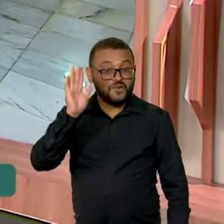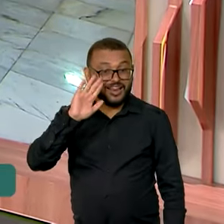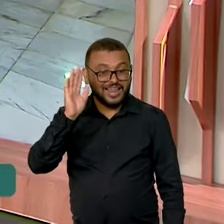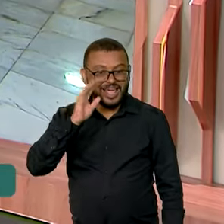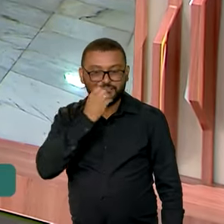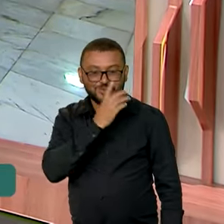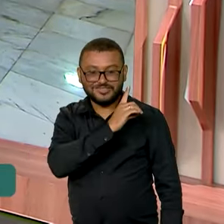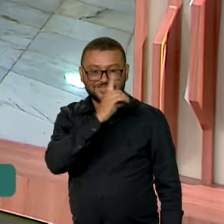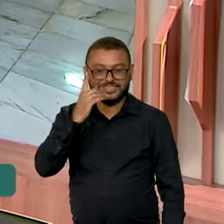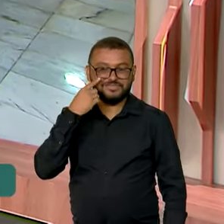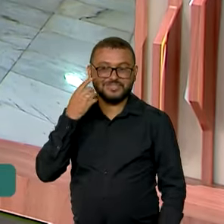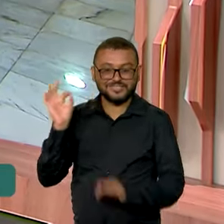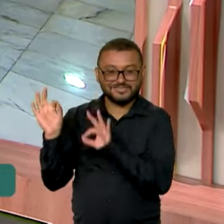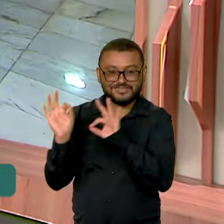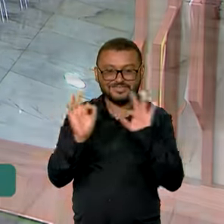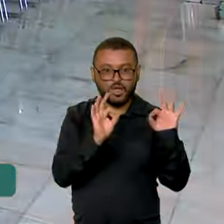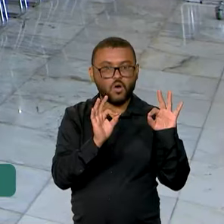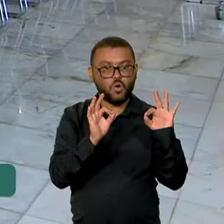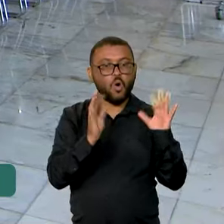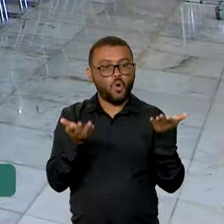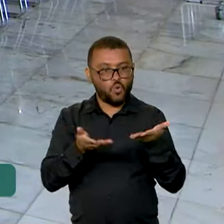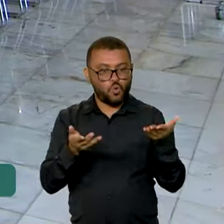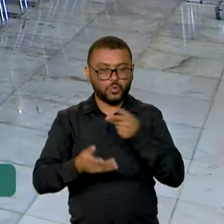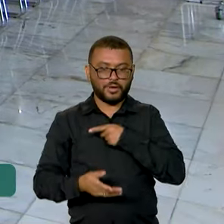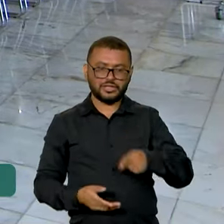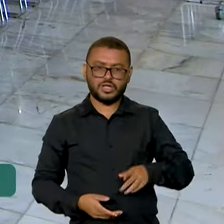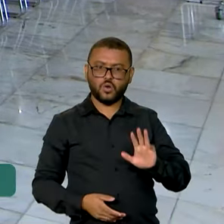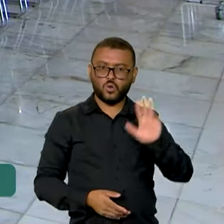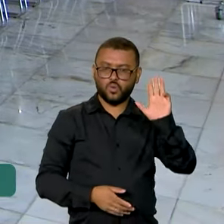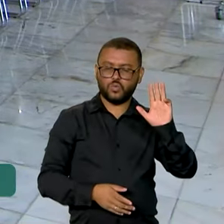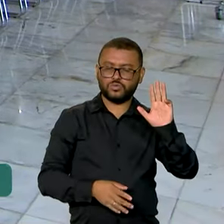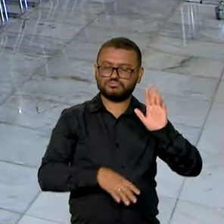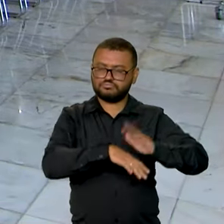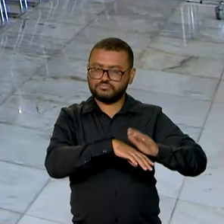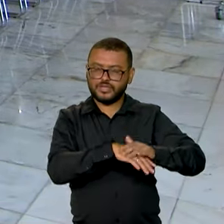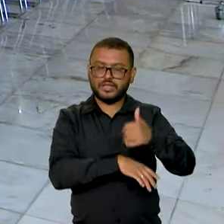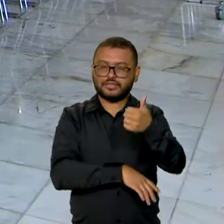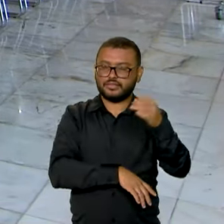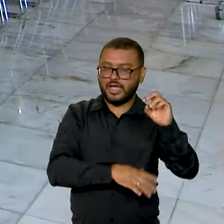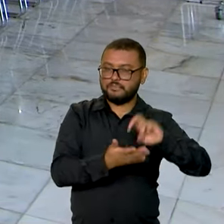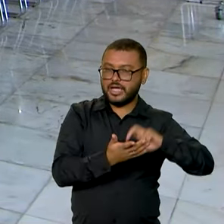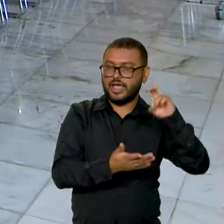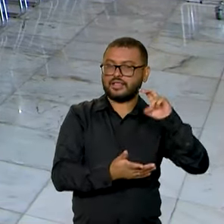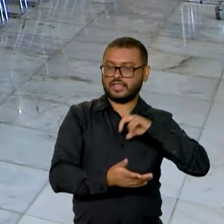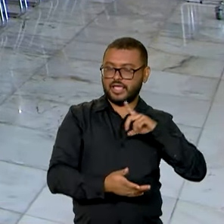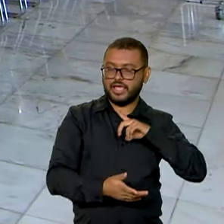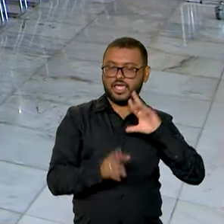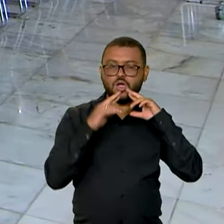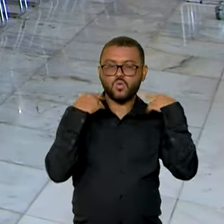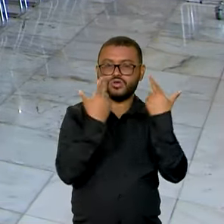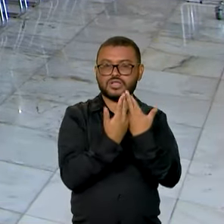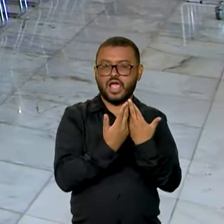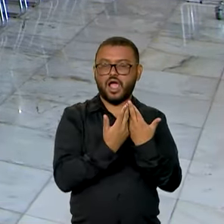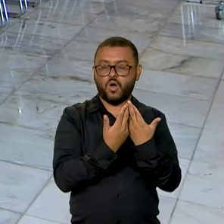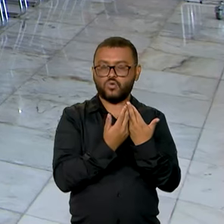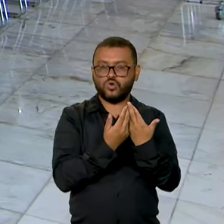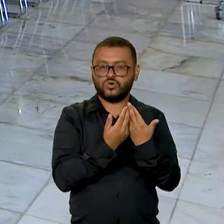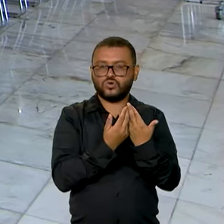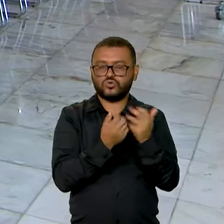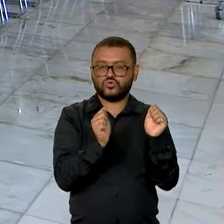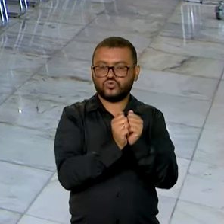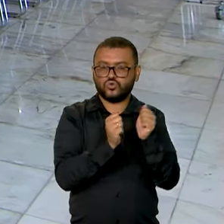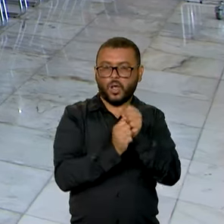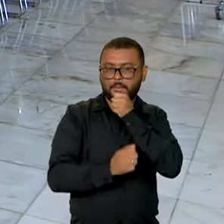para você, bom dia a todos. É isso, o presidente Lula participa daqui a pouco, às 10 da manhã, de um café com jornalistas aqui no